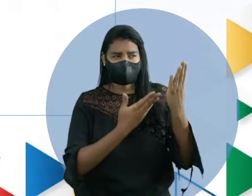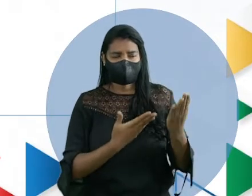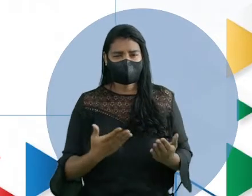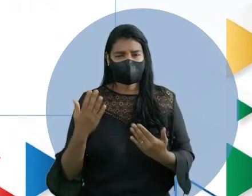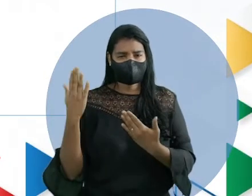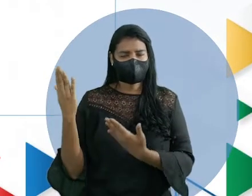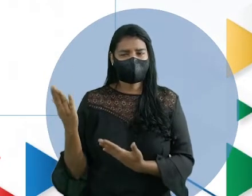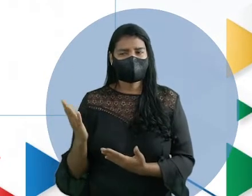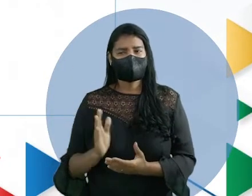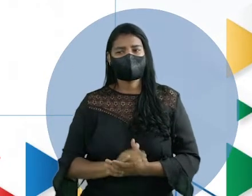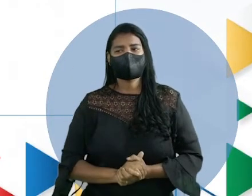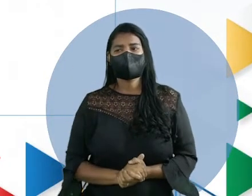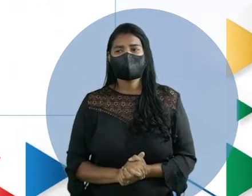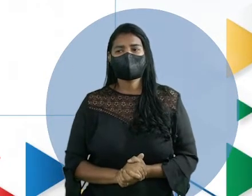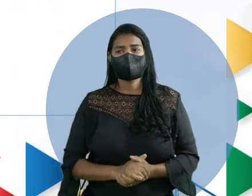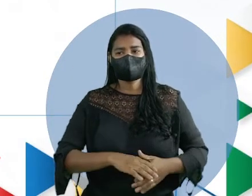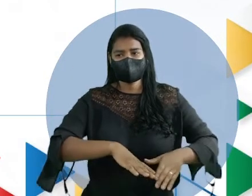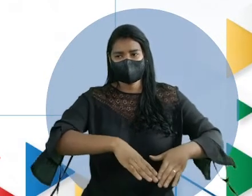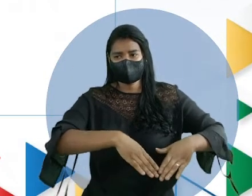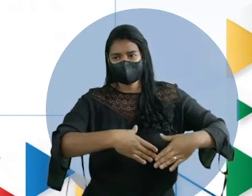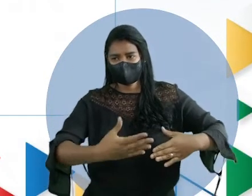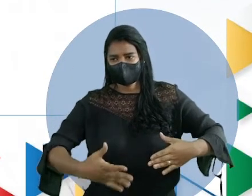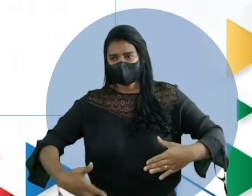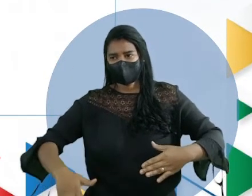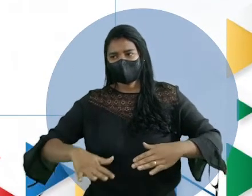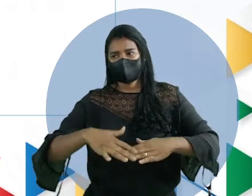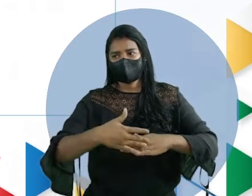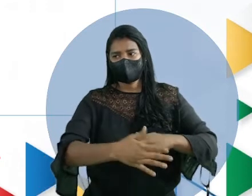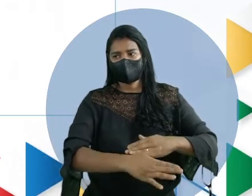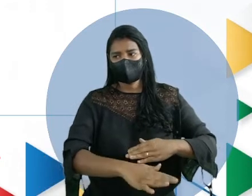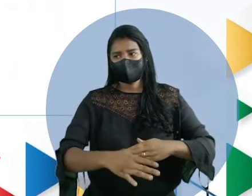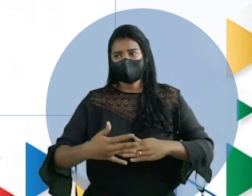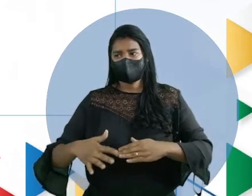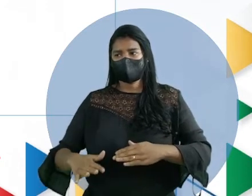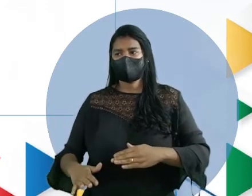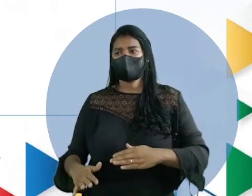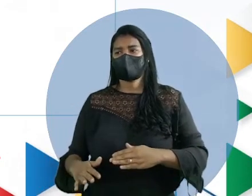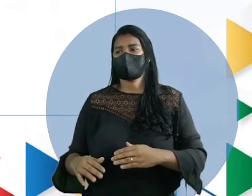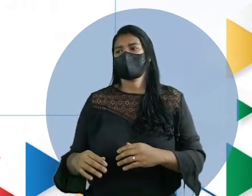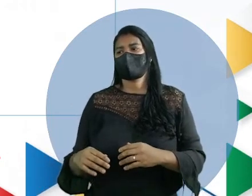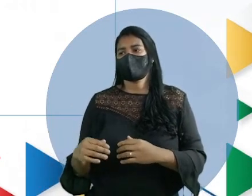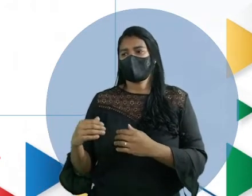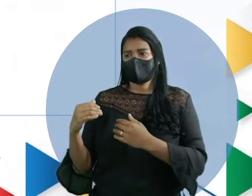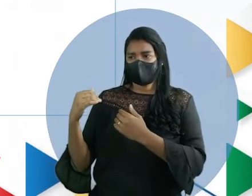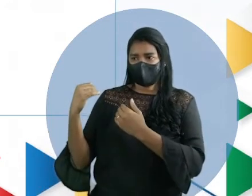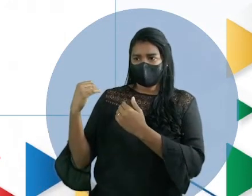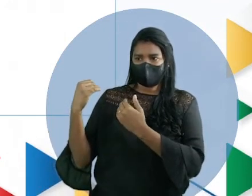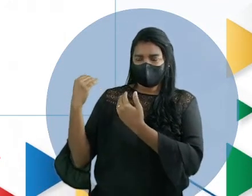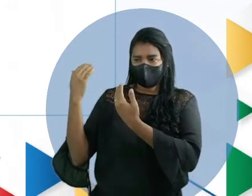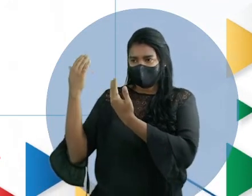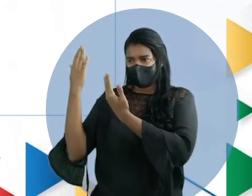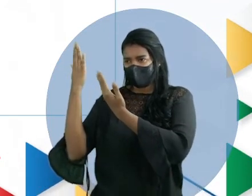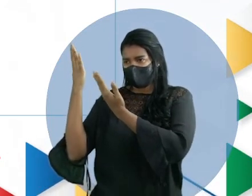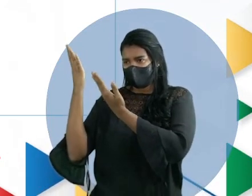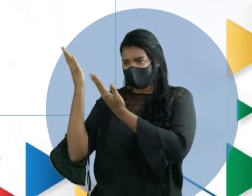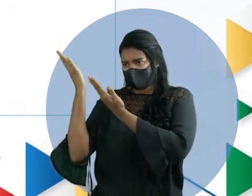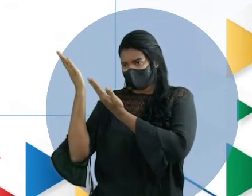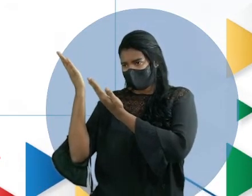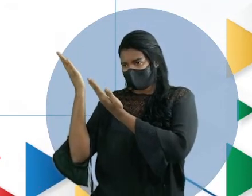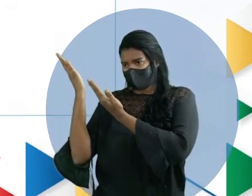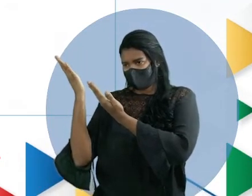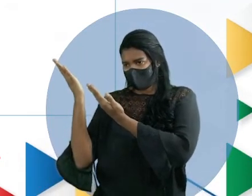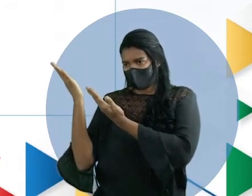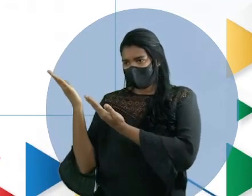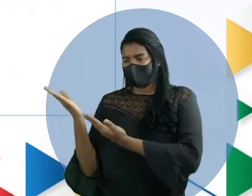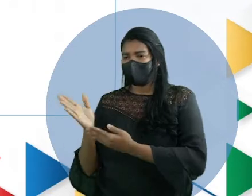Vê que cada lençóis, lençóis estendendo assim, né? Caindo, lençóis, o modo de dizer. Mas são águas que estão limpas,